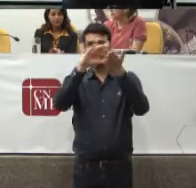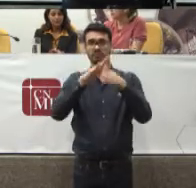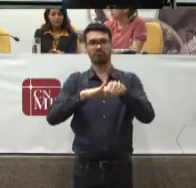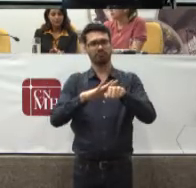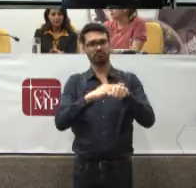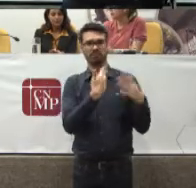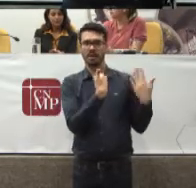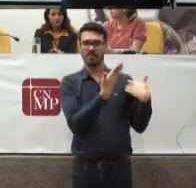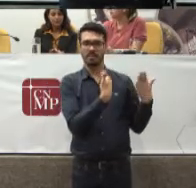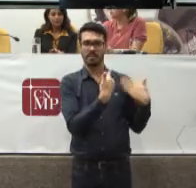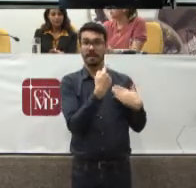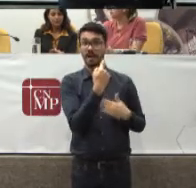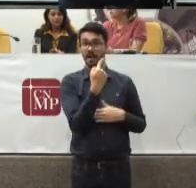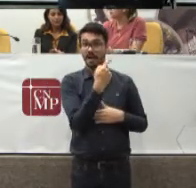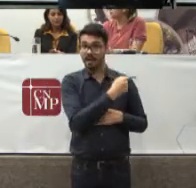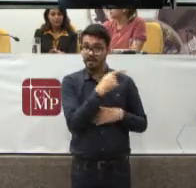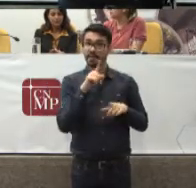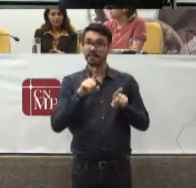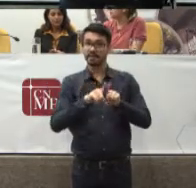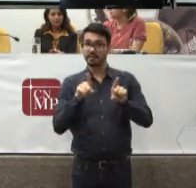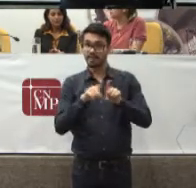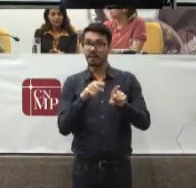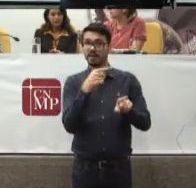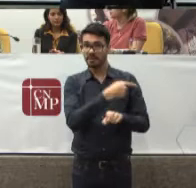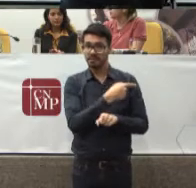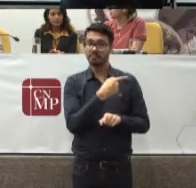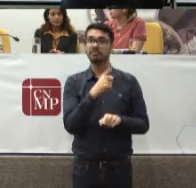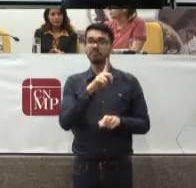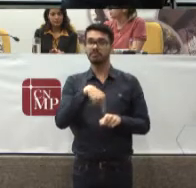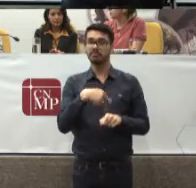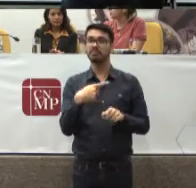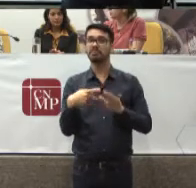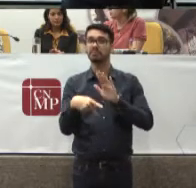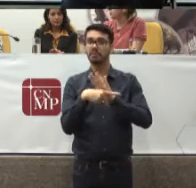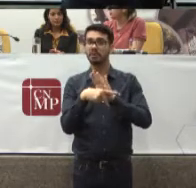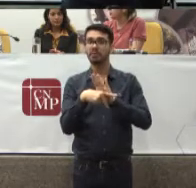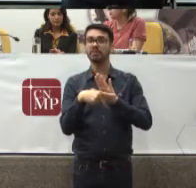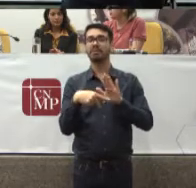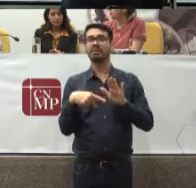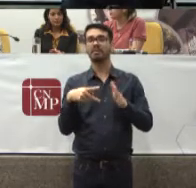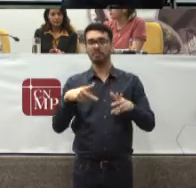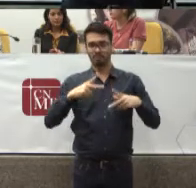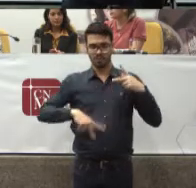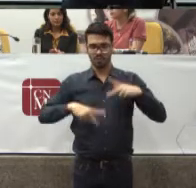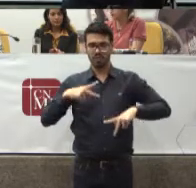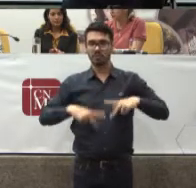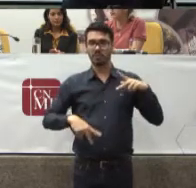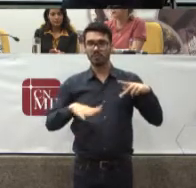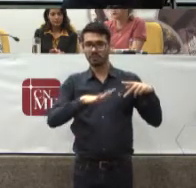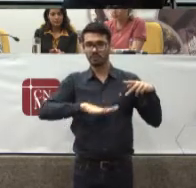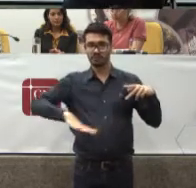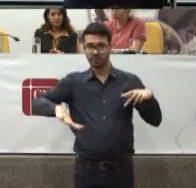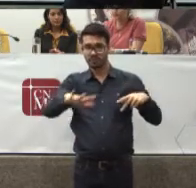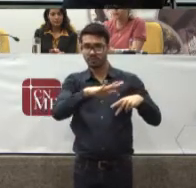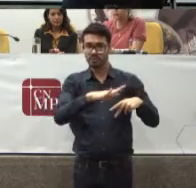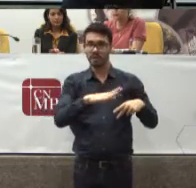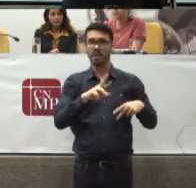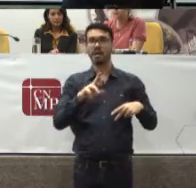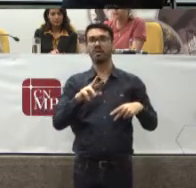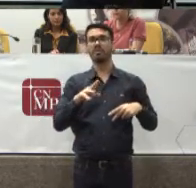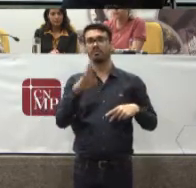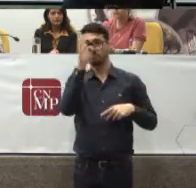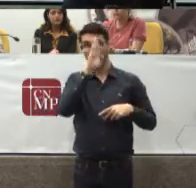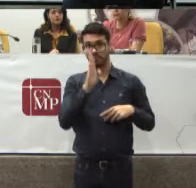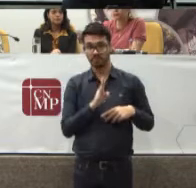do evento A doutora Adriana Ela também como procuradora Regional da República Já atuou E muito Na área de saúde